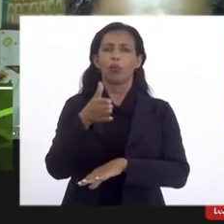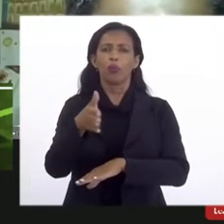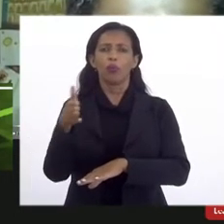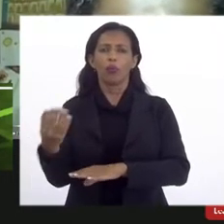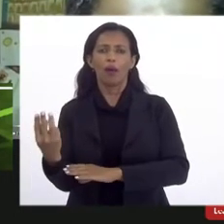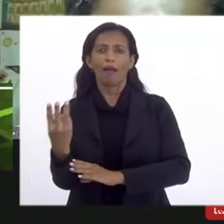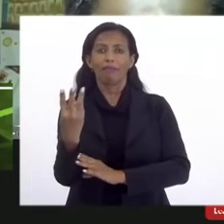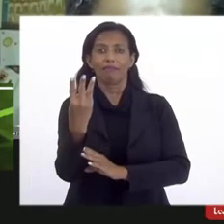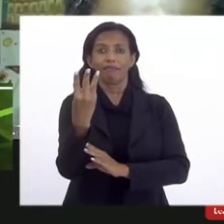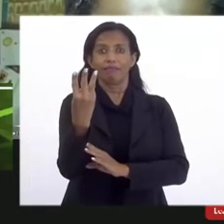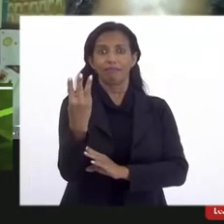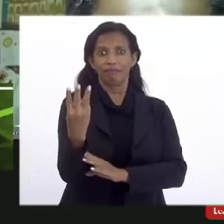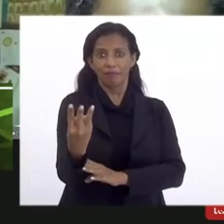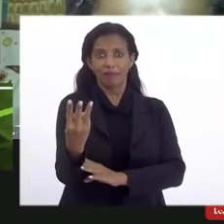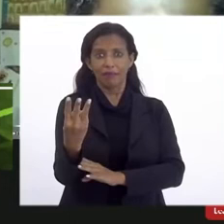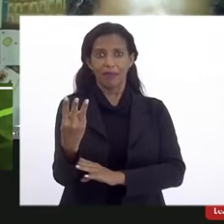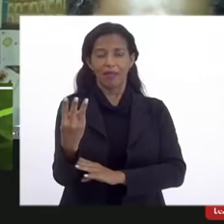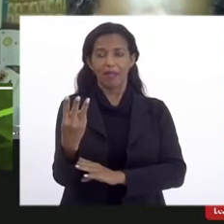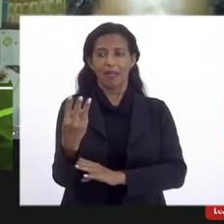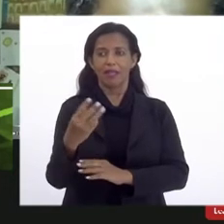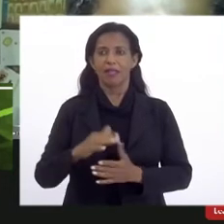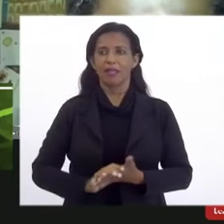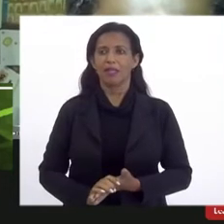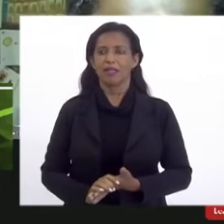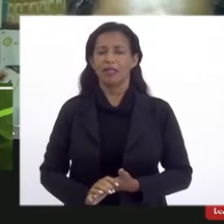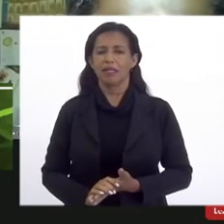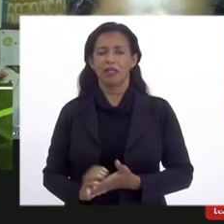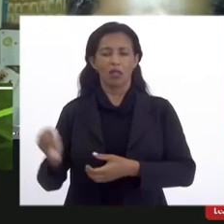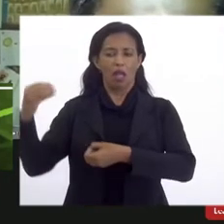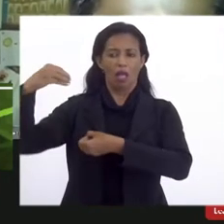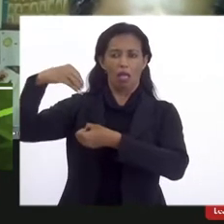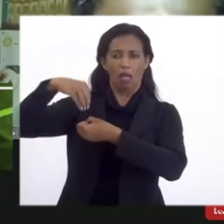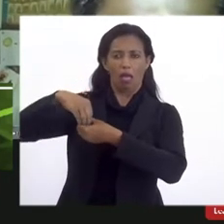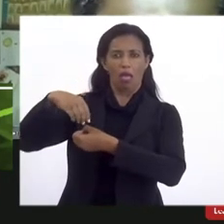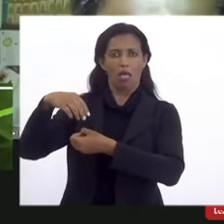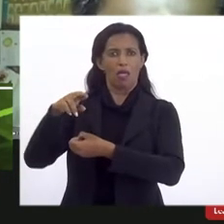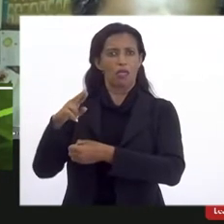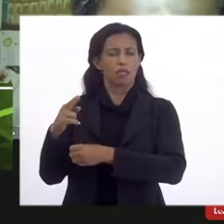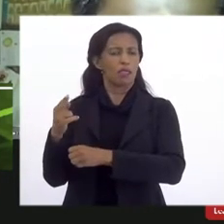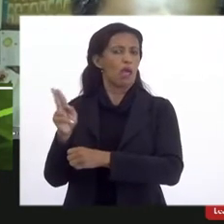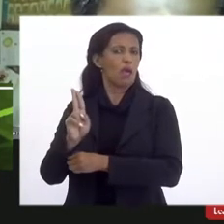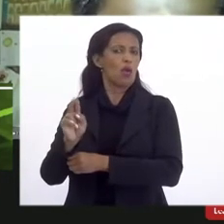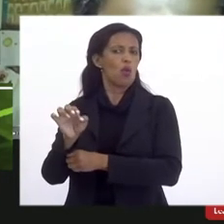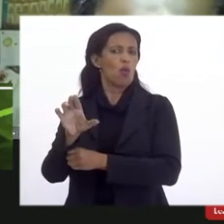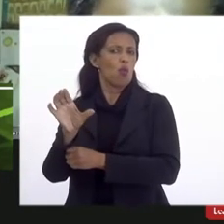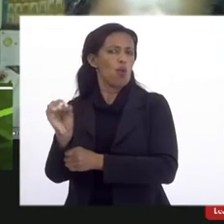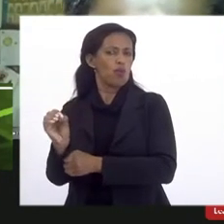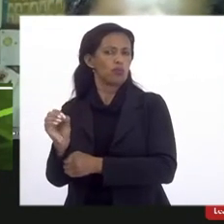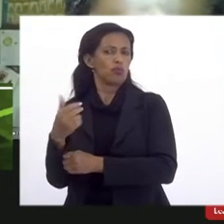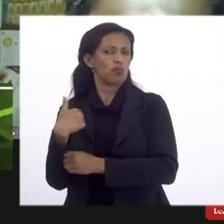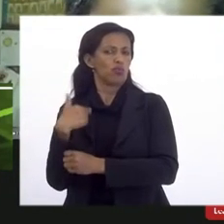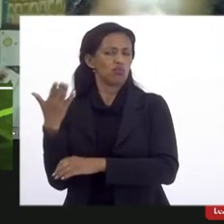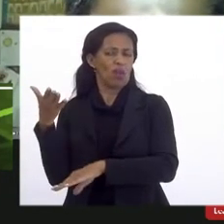lançamentos de pedra fundamental na UESO. A conclusão que eu chego,